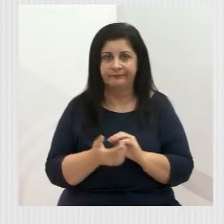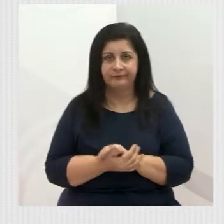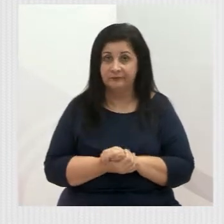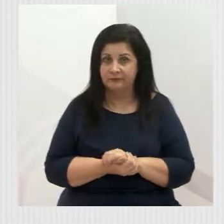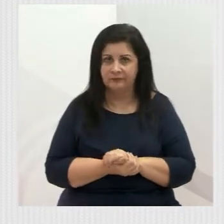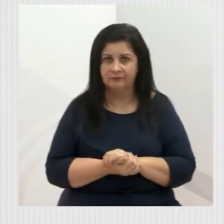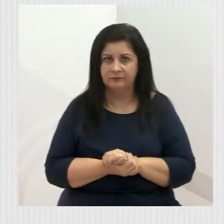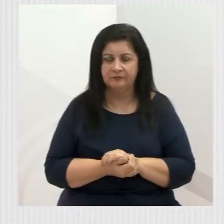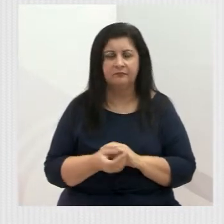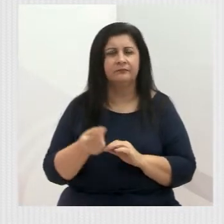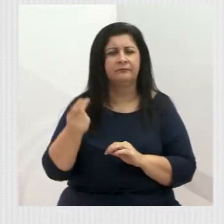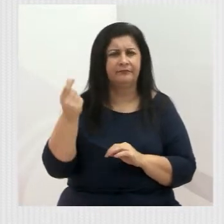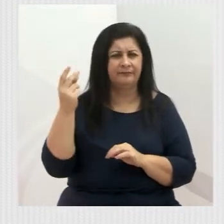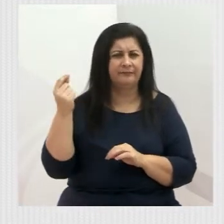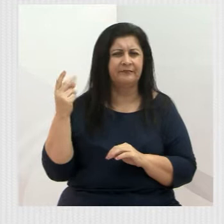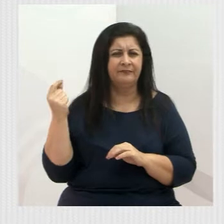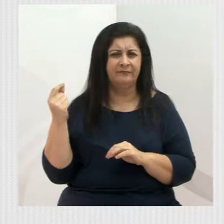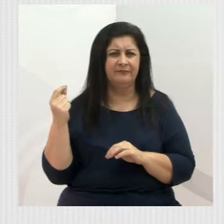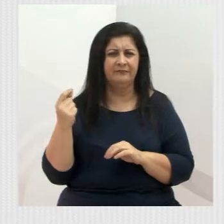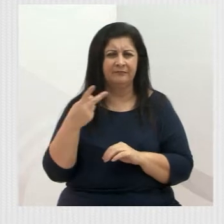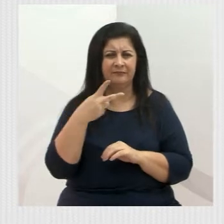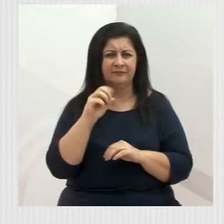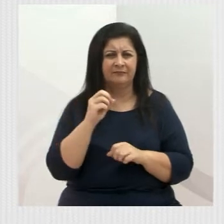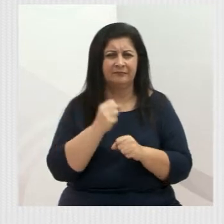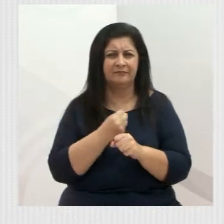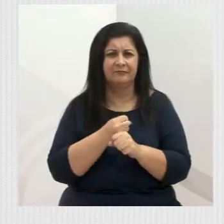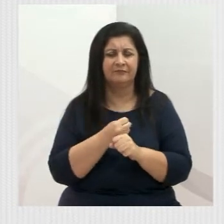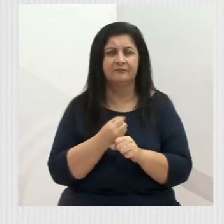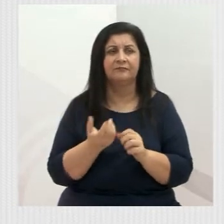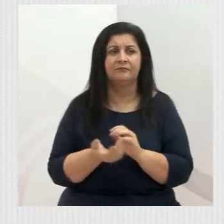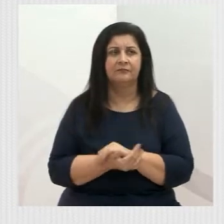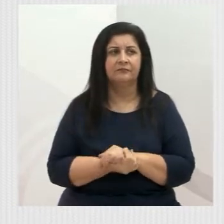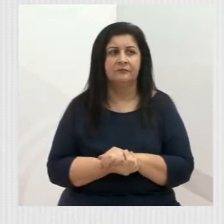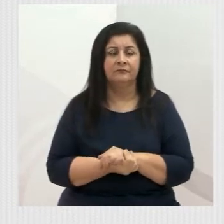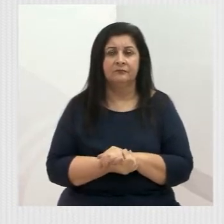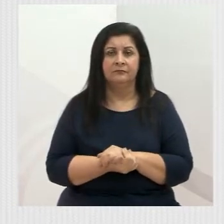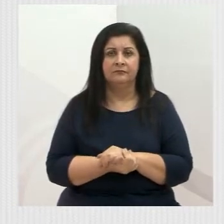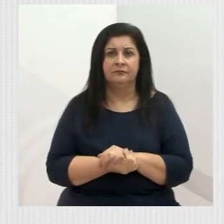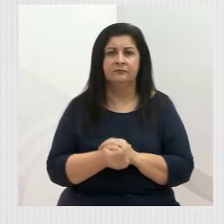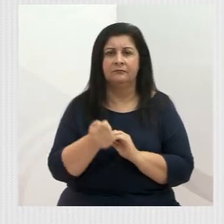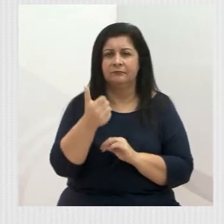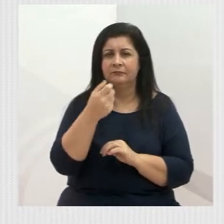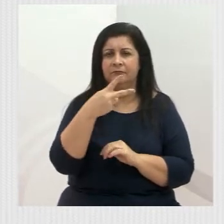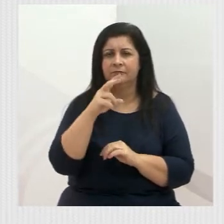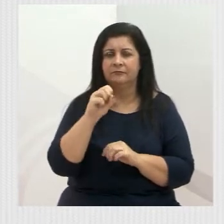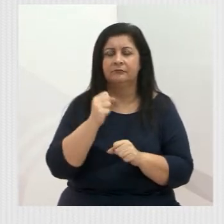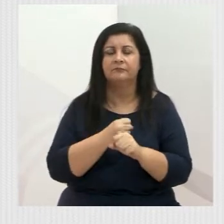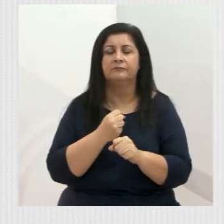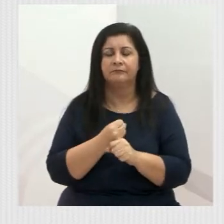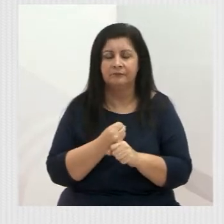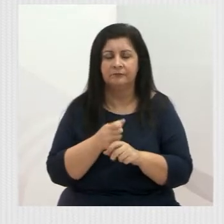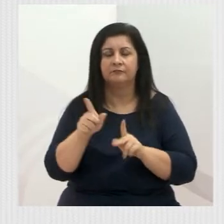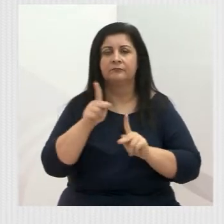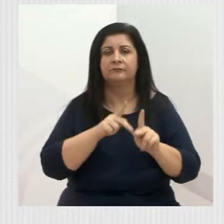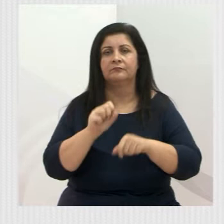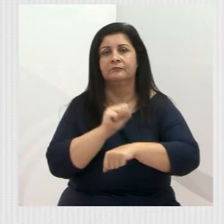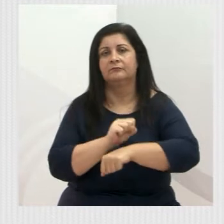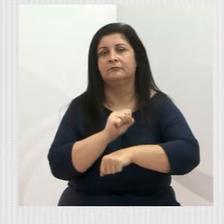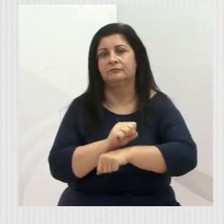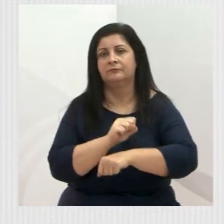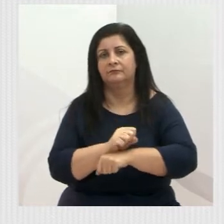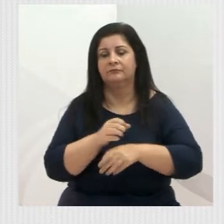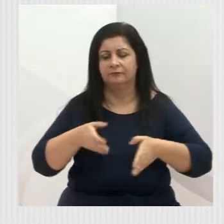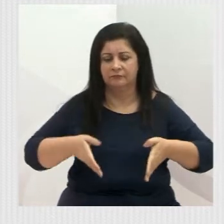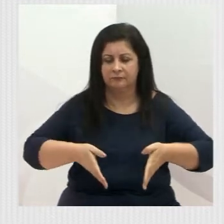acontece há mais de 20 anos, não é, Sazak? Quase 20 anos que esses munícipes esperam para o asfalto.